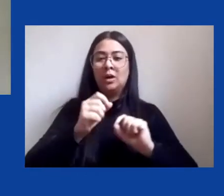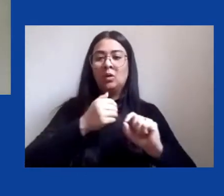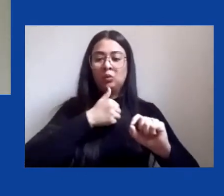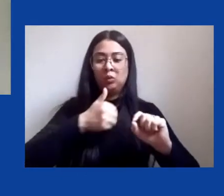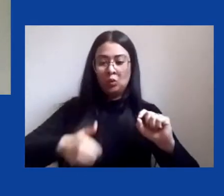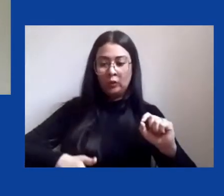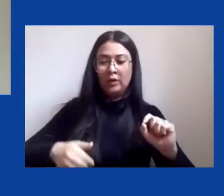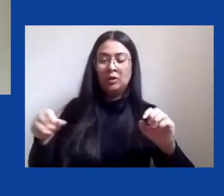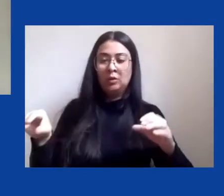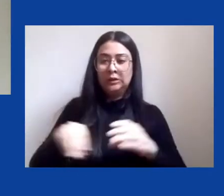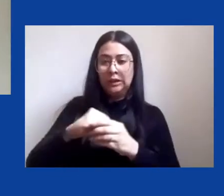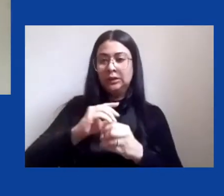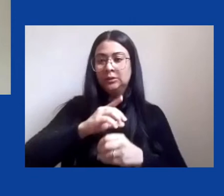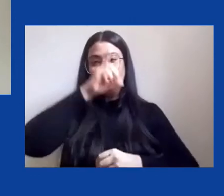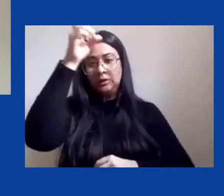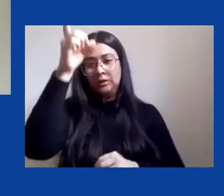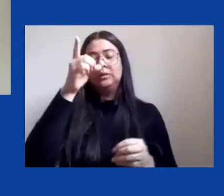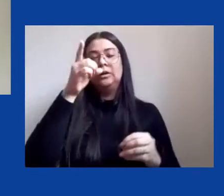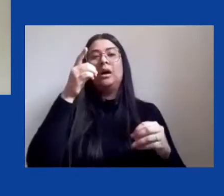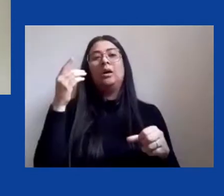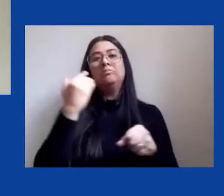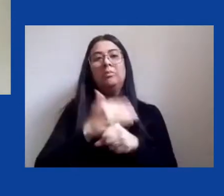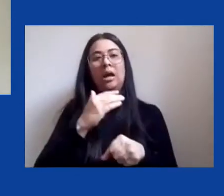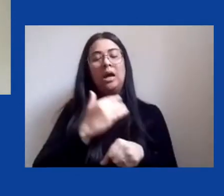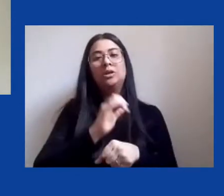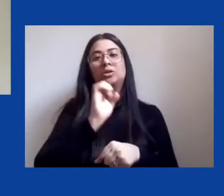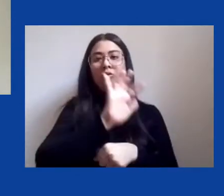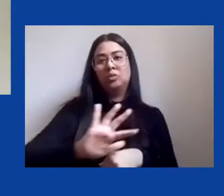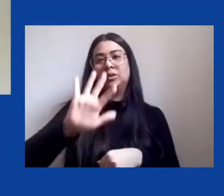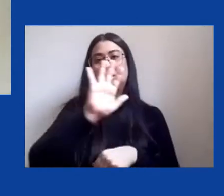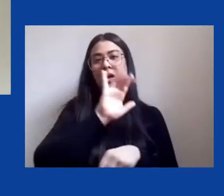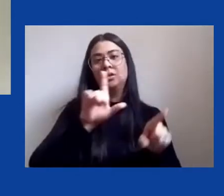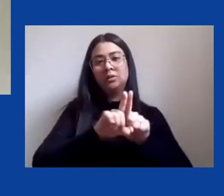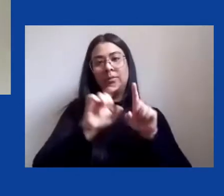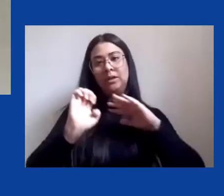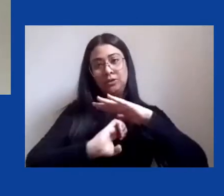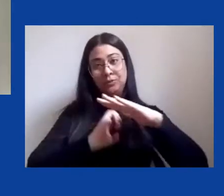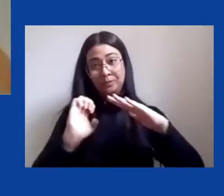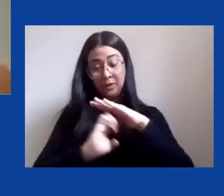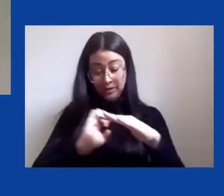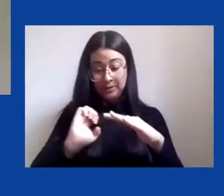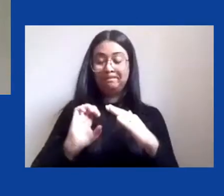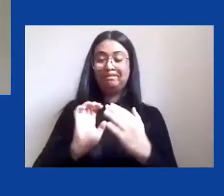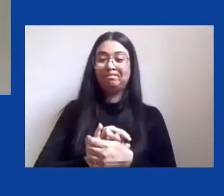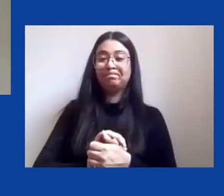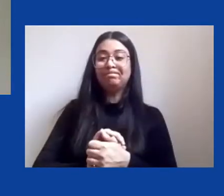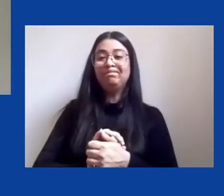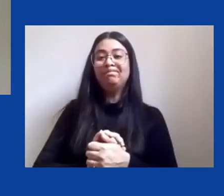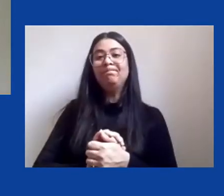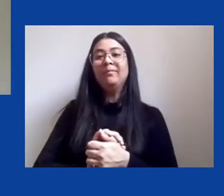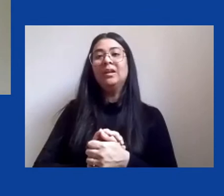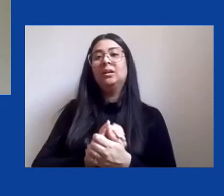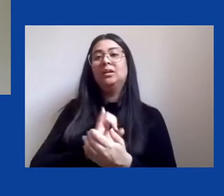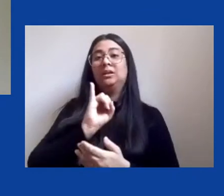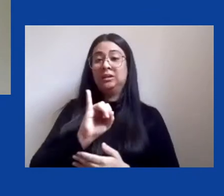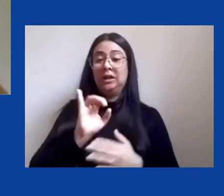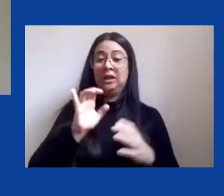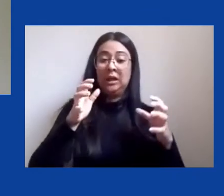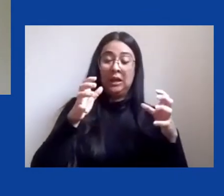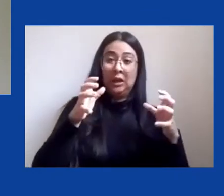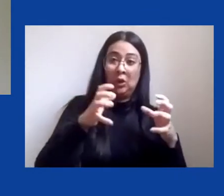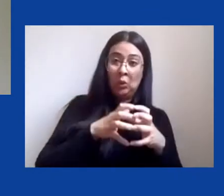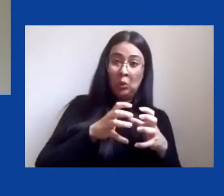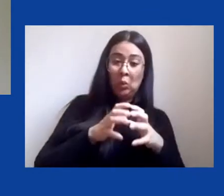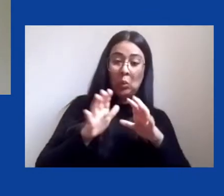práticas estatais e corporativas, se ele, por um lado, representou custo aos governos e às empresas, porque